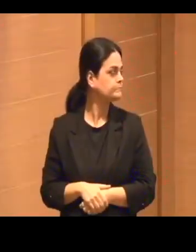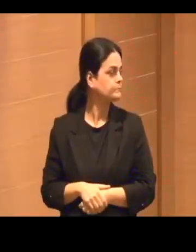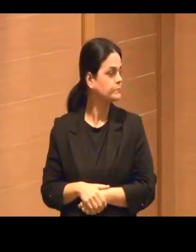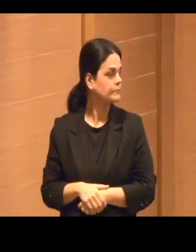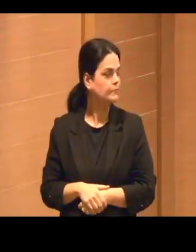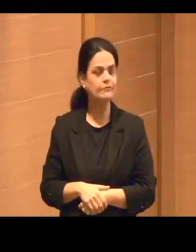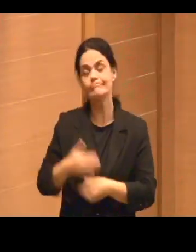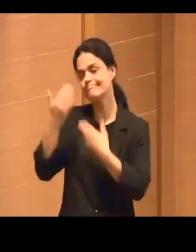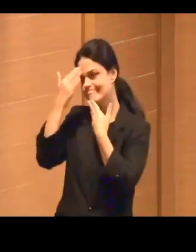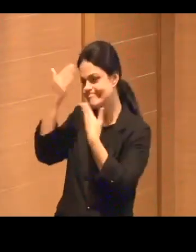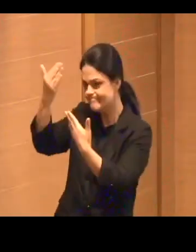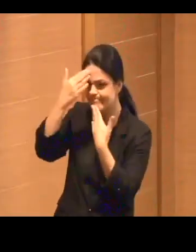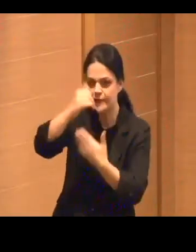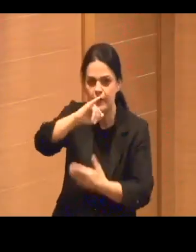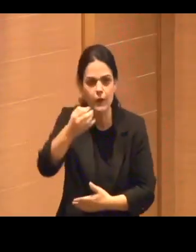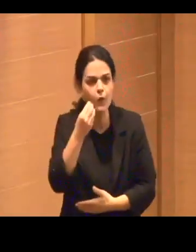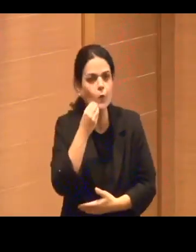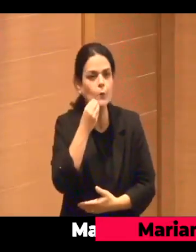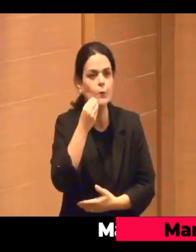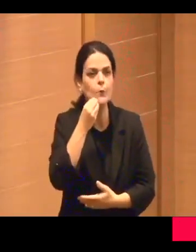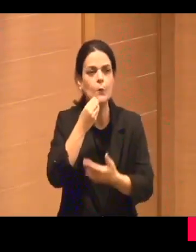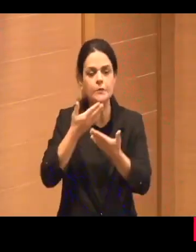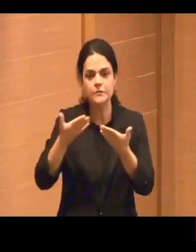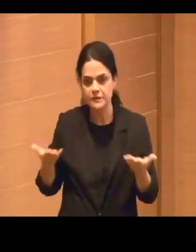Muito obrigado pela oportunidade.